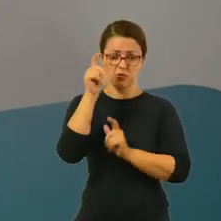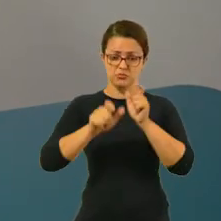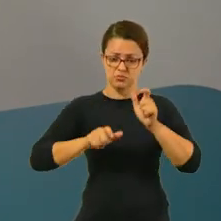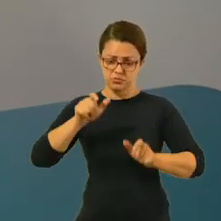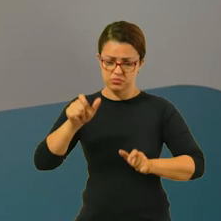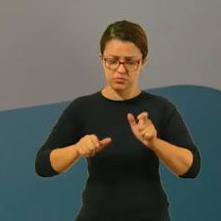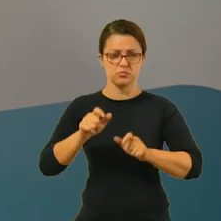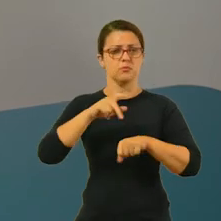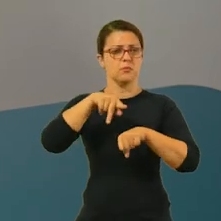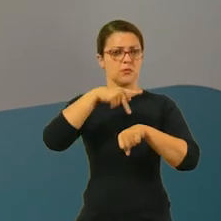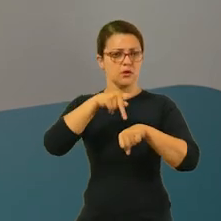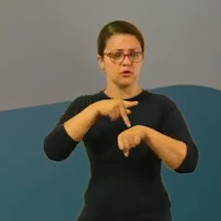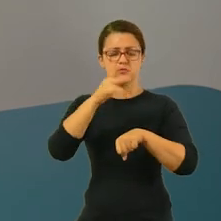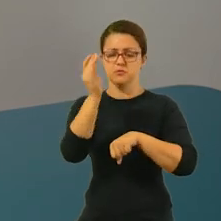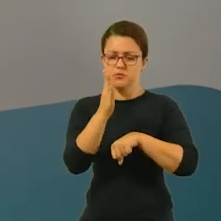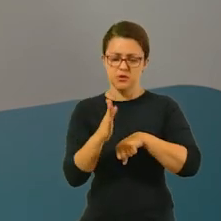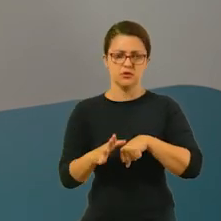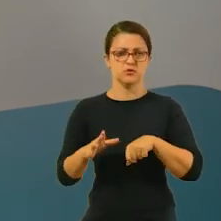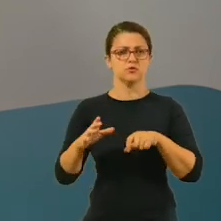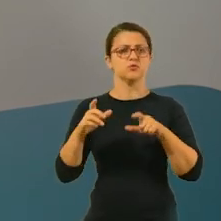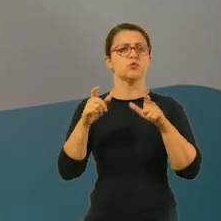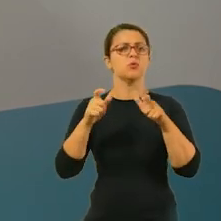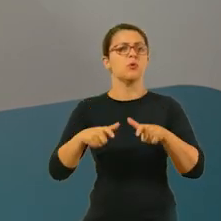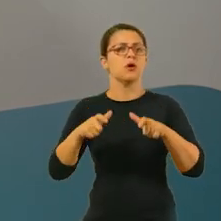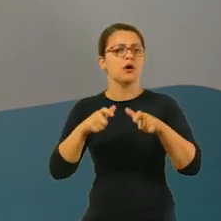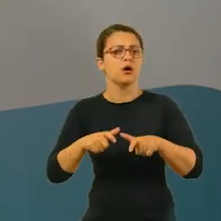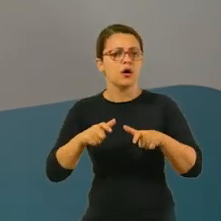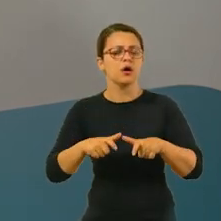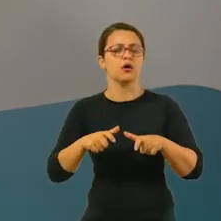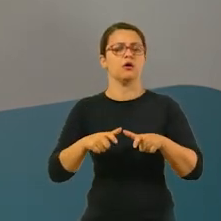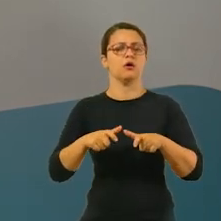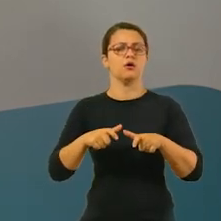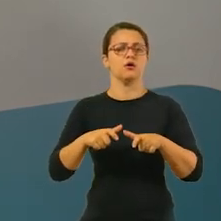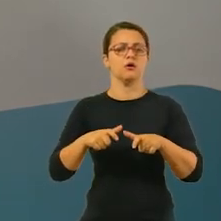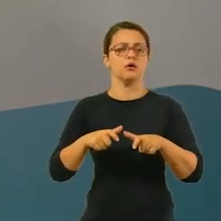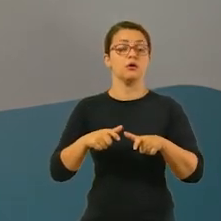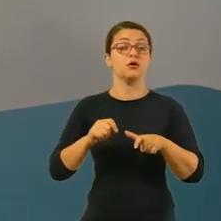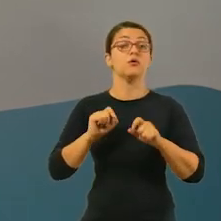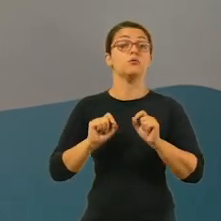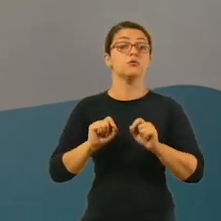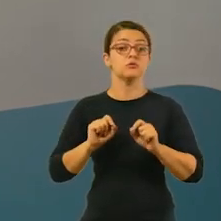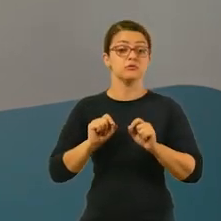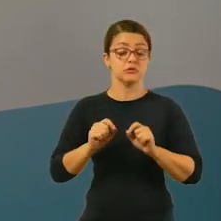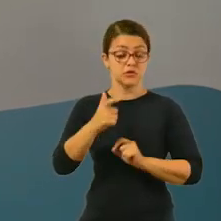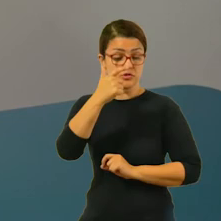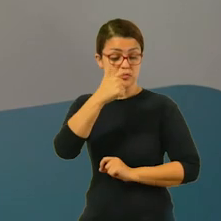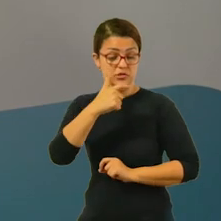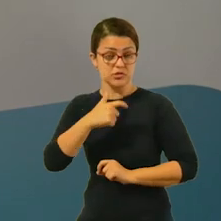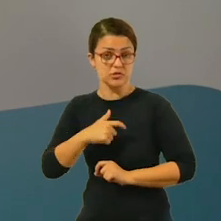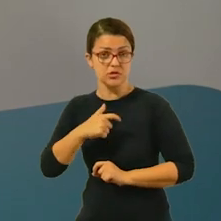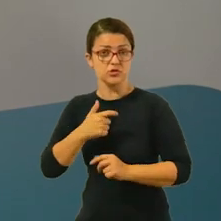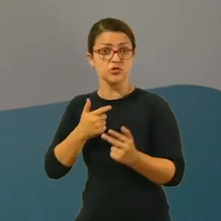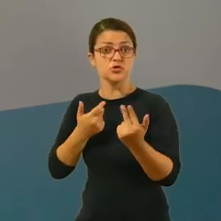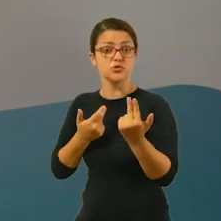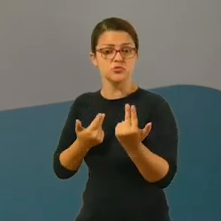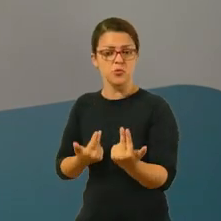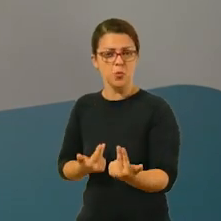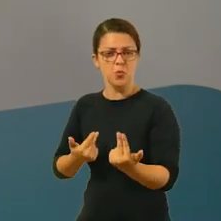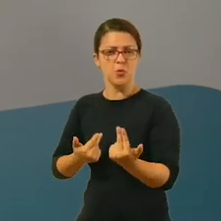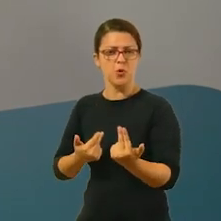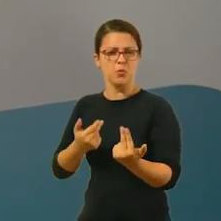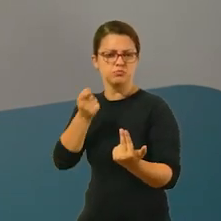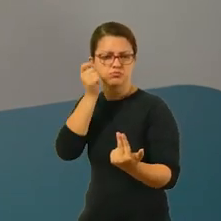determinado território, um determinado espaço geográfico, que compartilham da mesma identidade cultural,